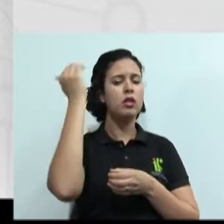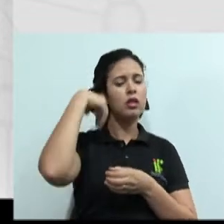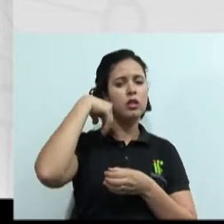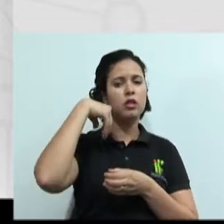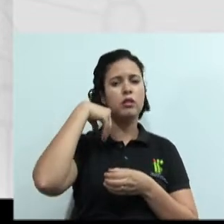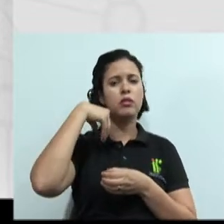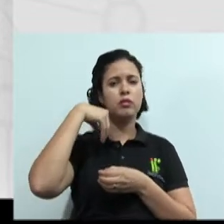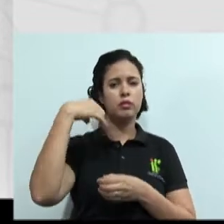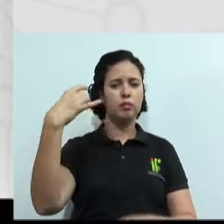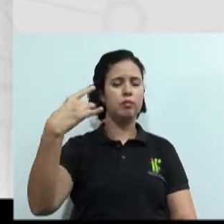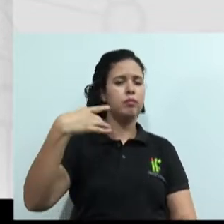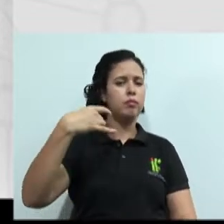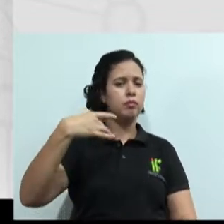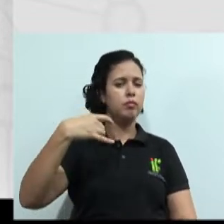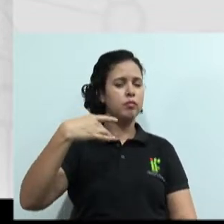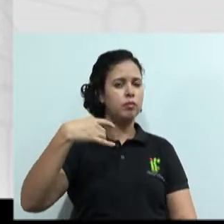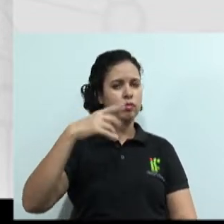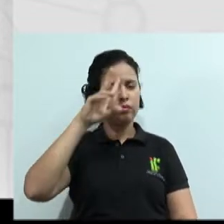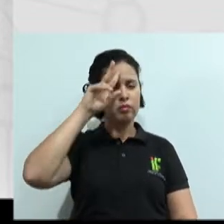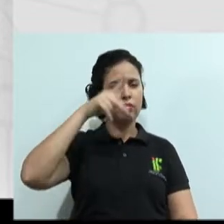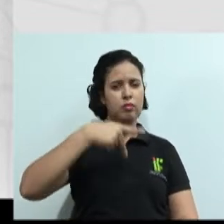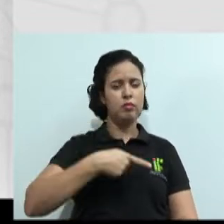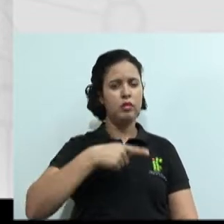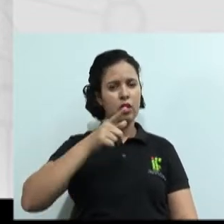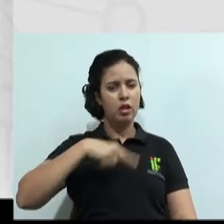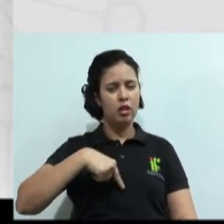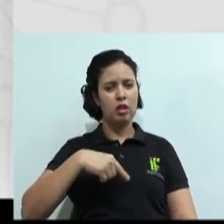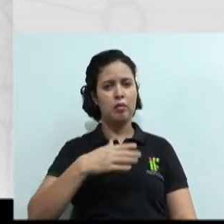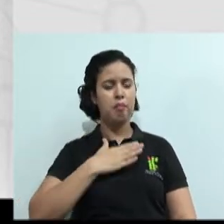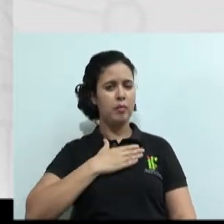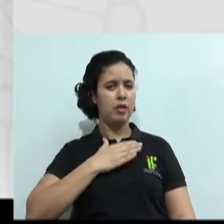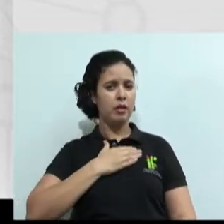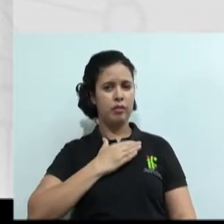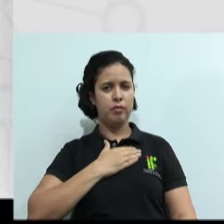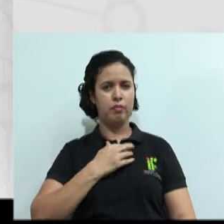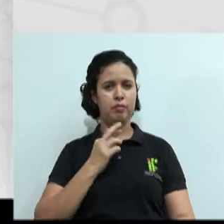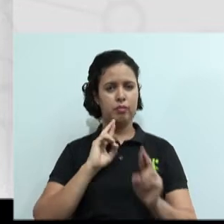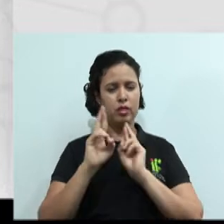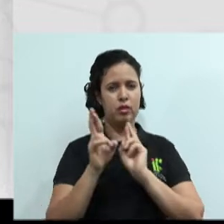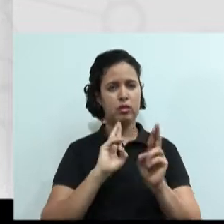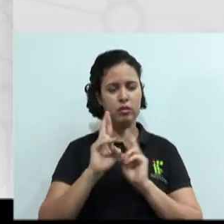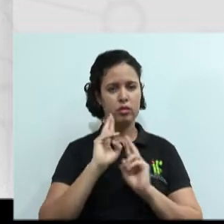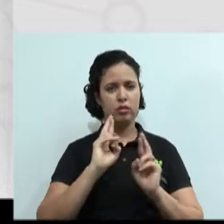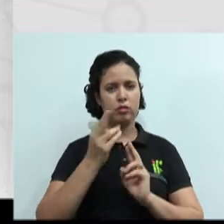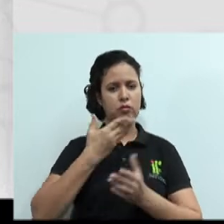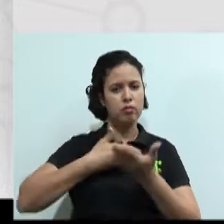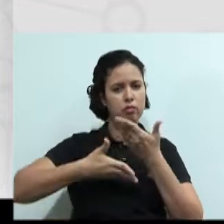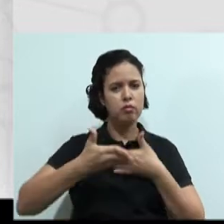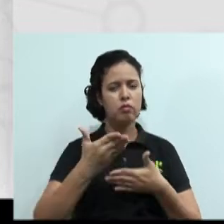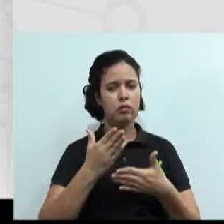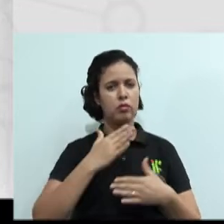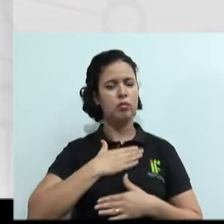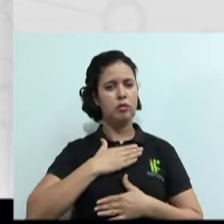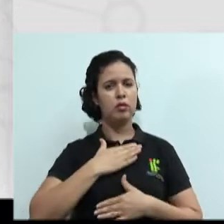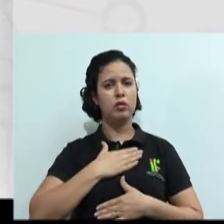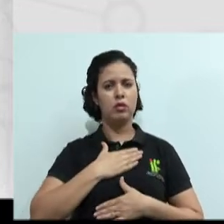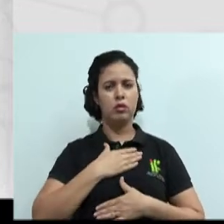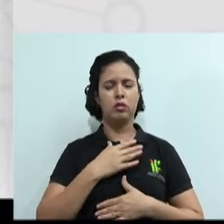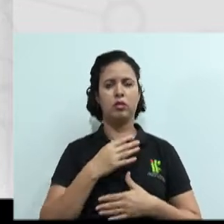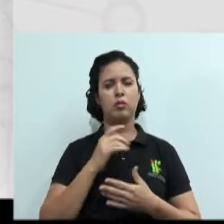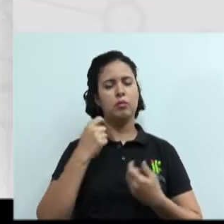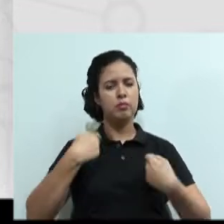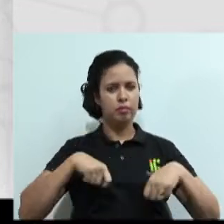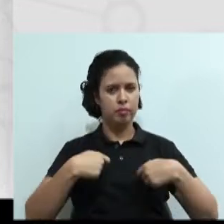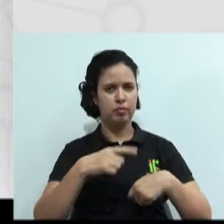Então, o relacionamento intrapessoal é o seu próprio relacionamento, o relacionamento que você tem consigo mesmo. Ou seja, você precisa ter